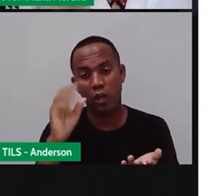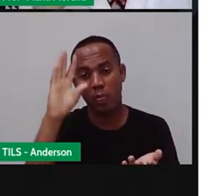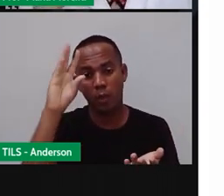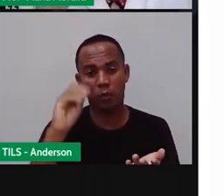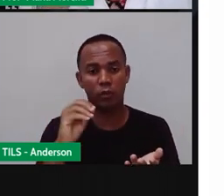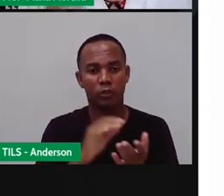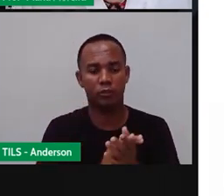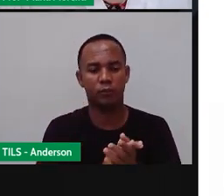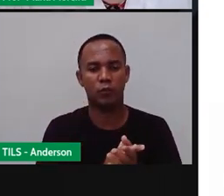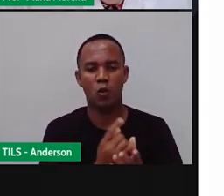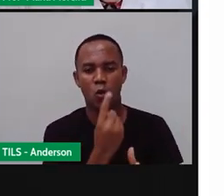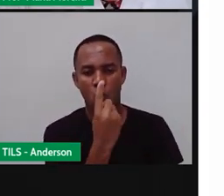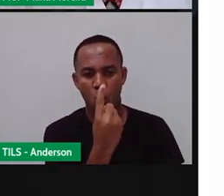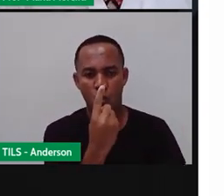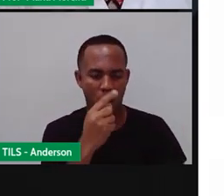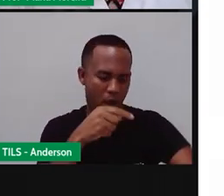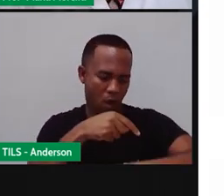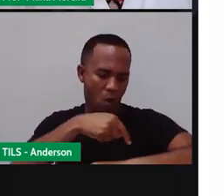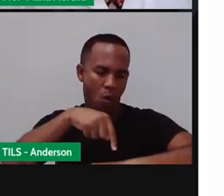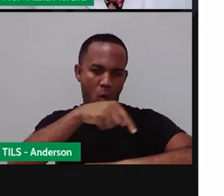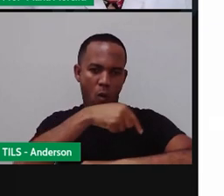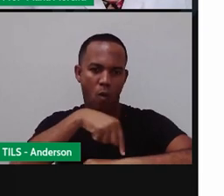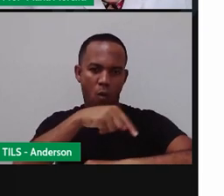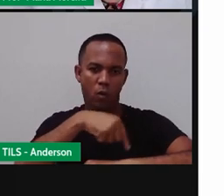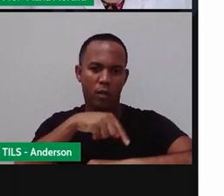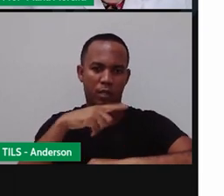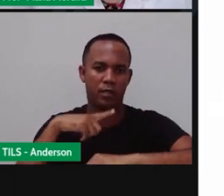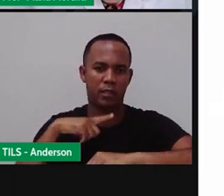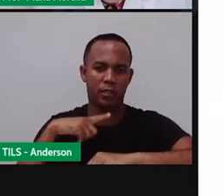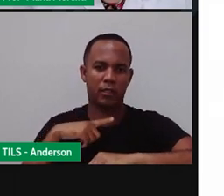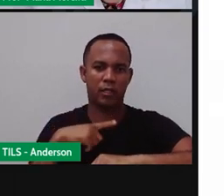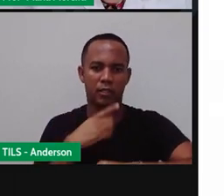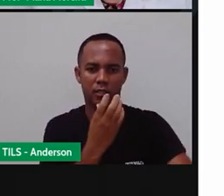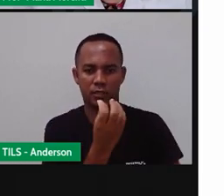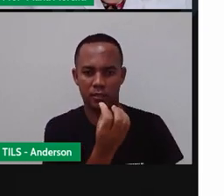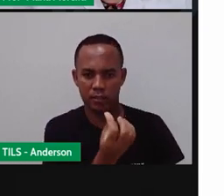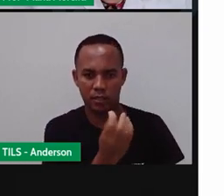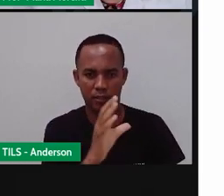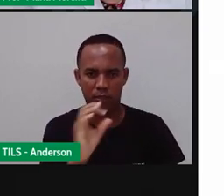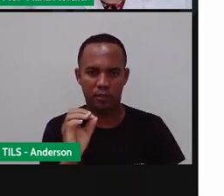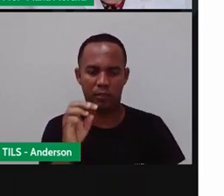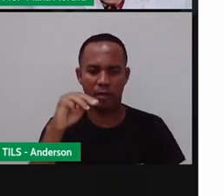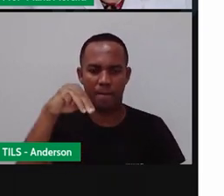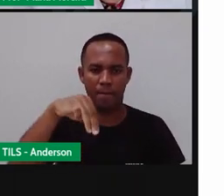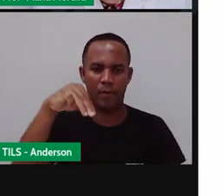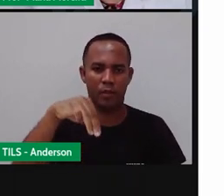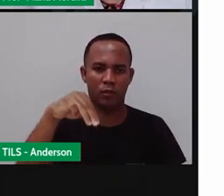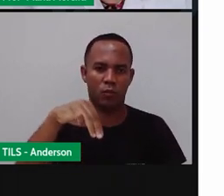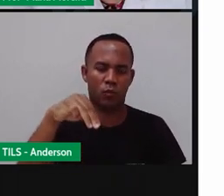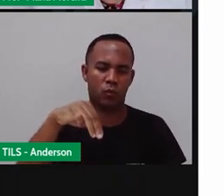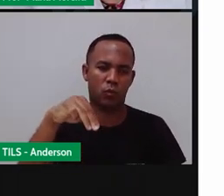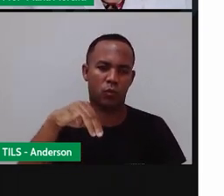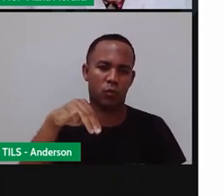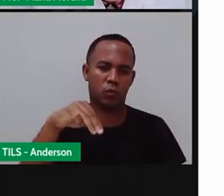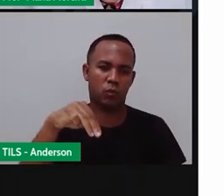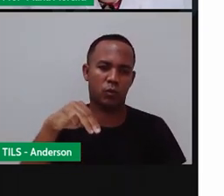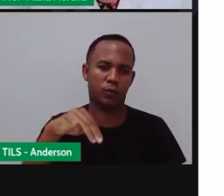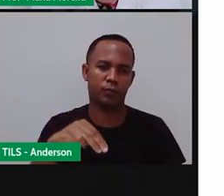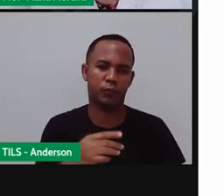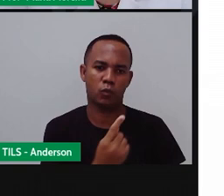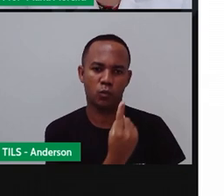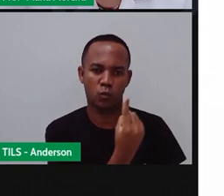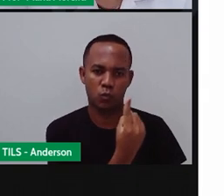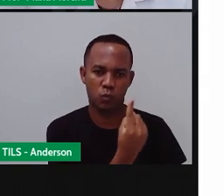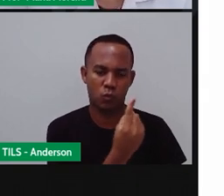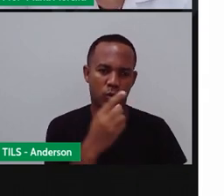E uma hora, ela vai possuir o quê? Sessenta minutos. Sessenta minutinhos. E um